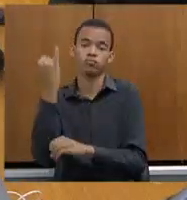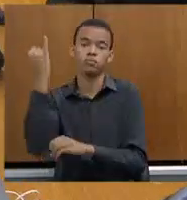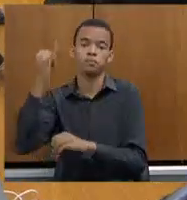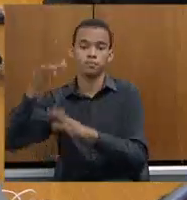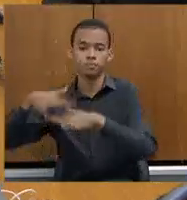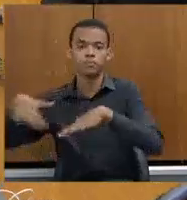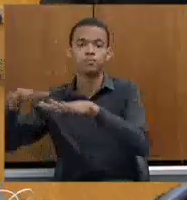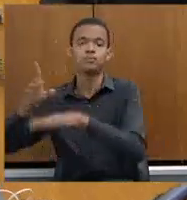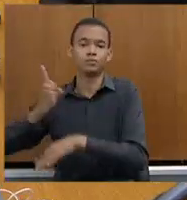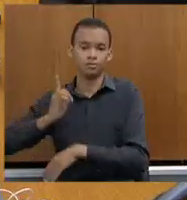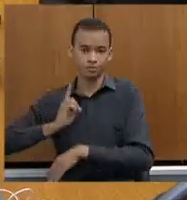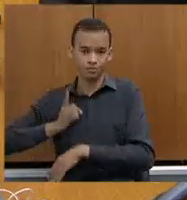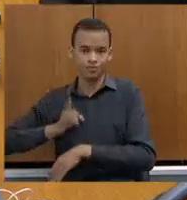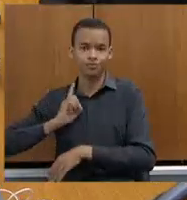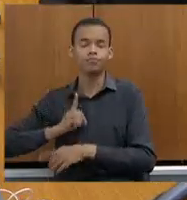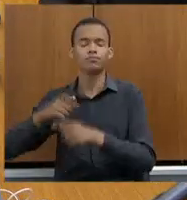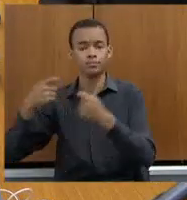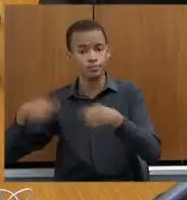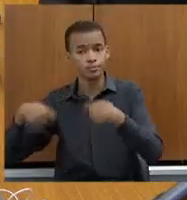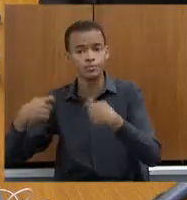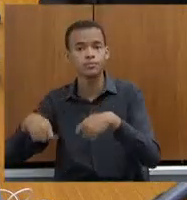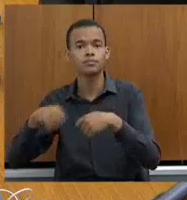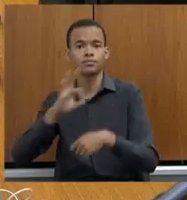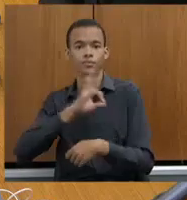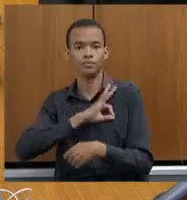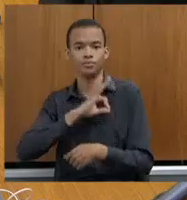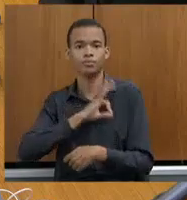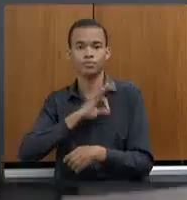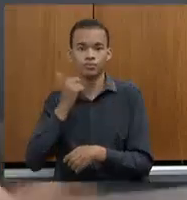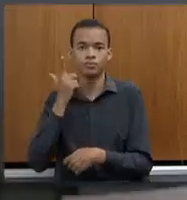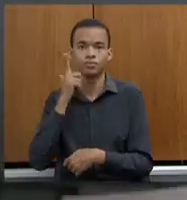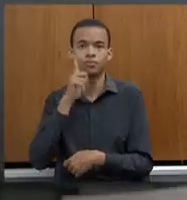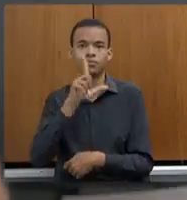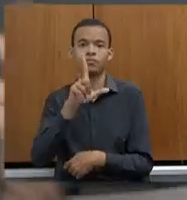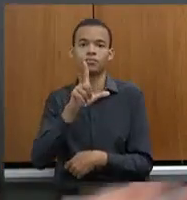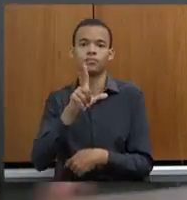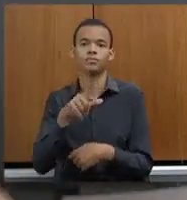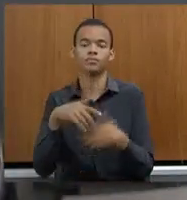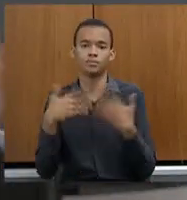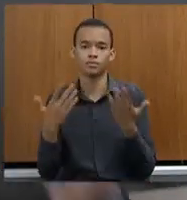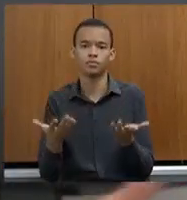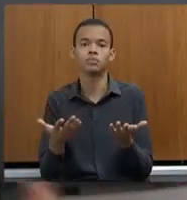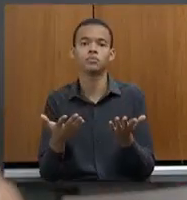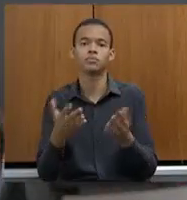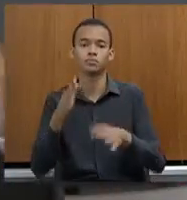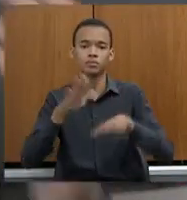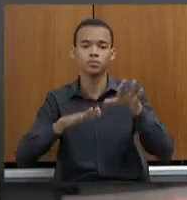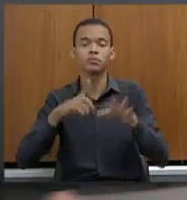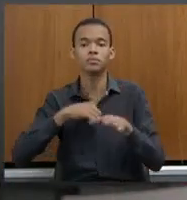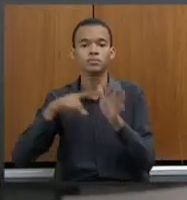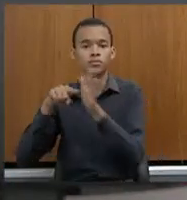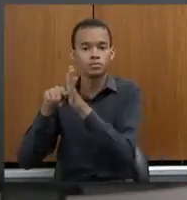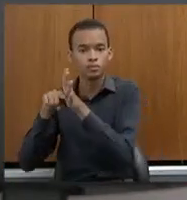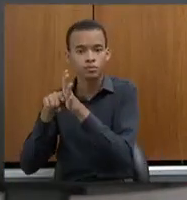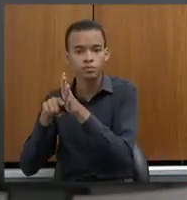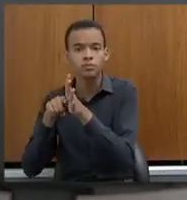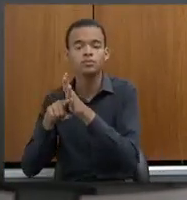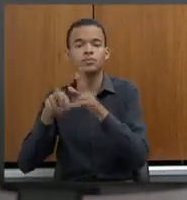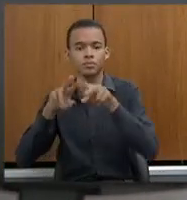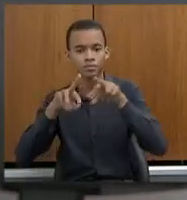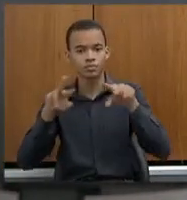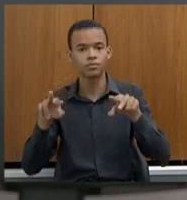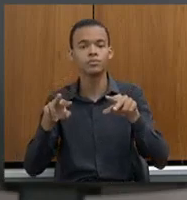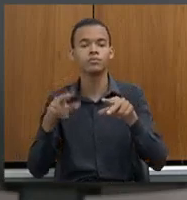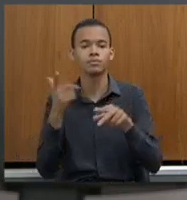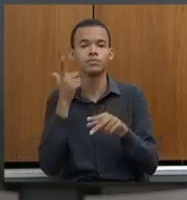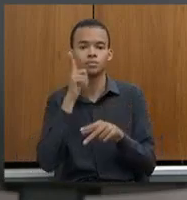dificulta demais a ação da polícia. Então, do delegado, do escrivão, do perito, do investigador. Então,